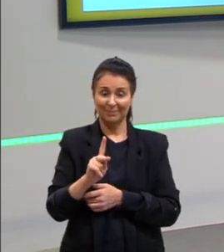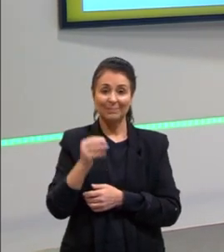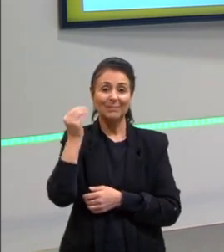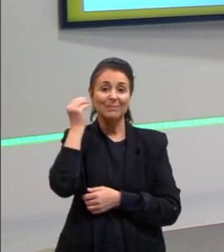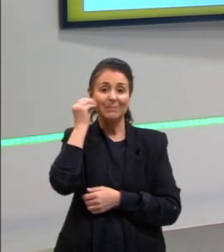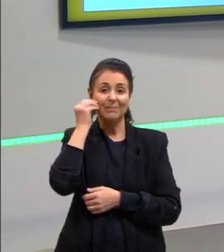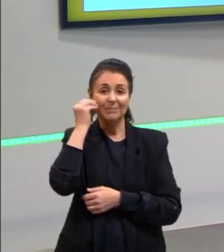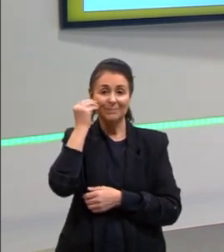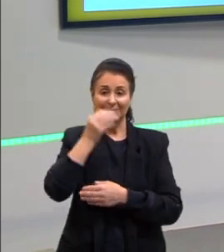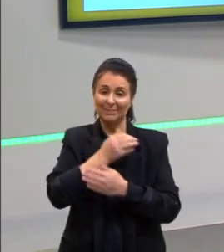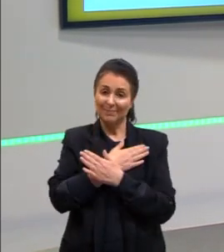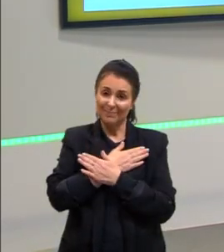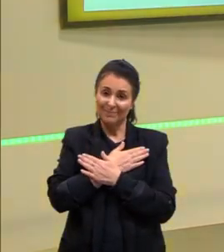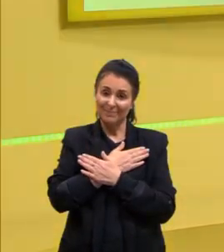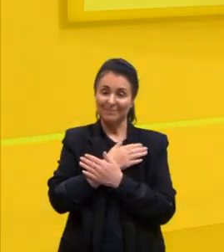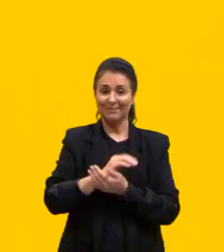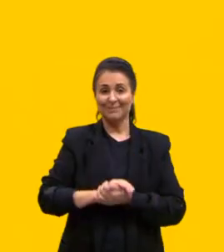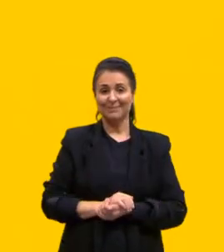beijão e forte abraço.